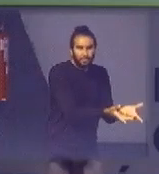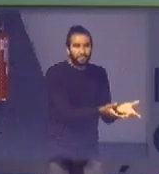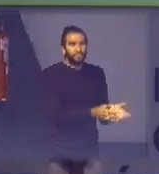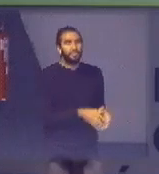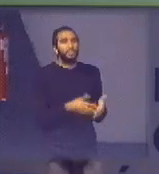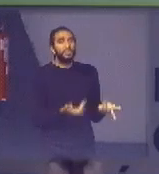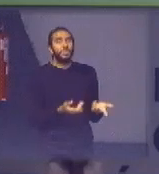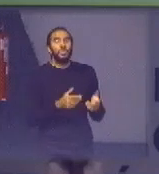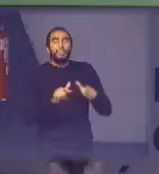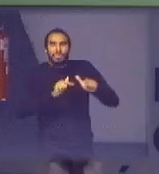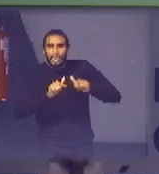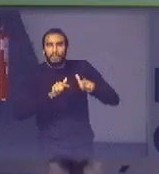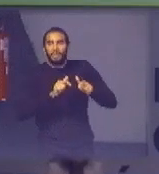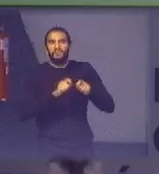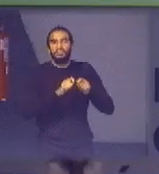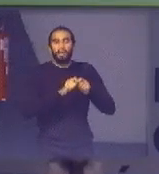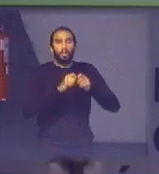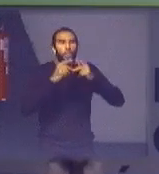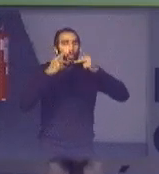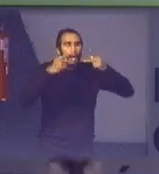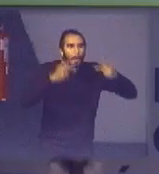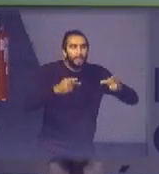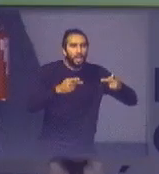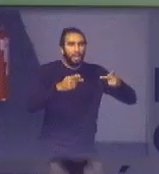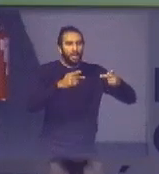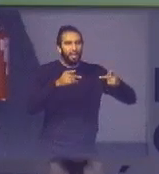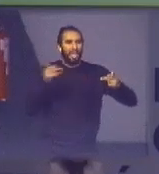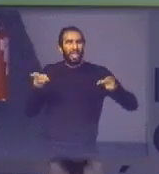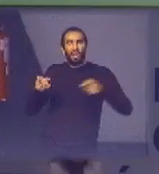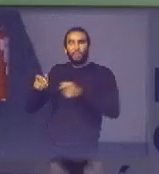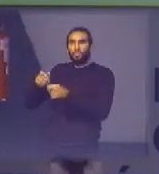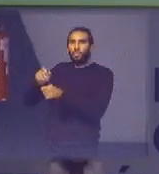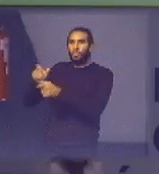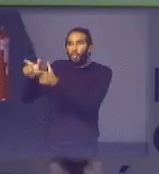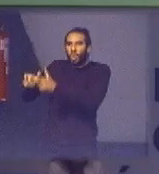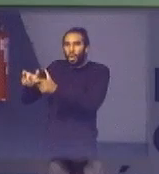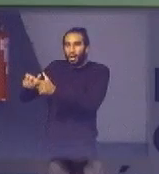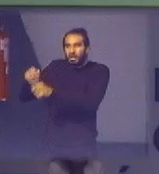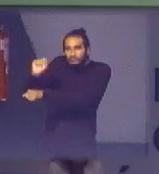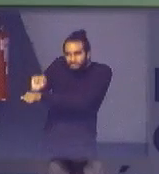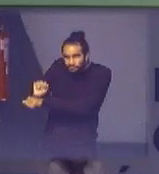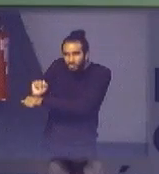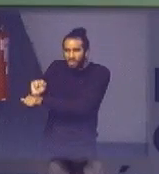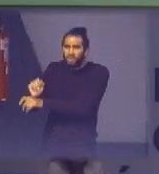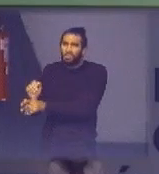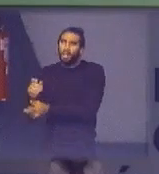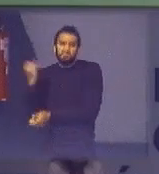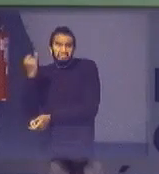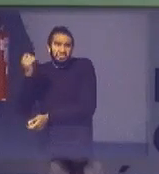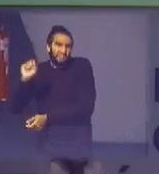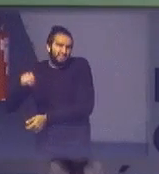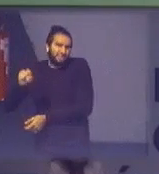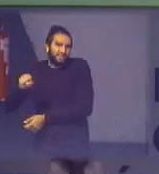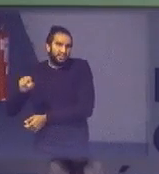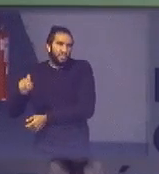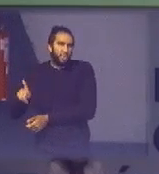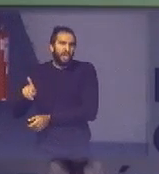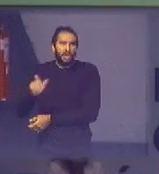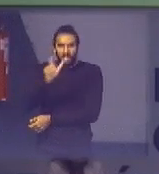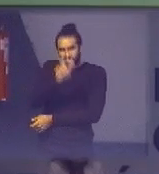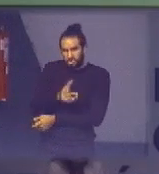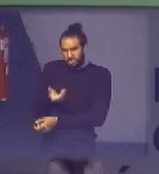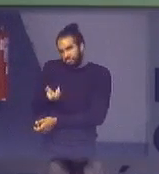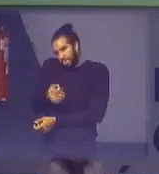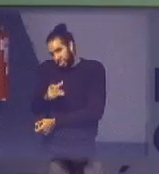campanhas do que em pontos fixos ter esses pontos fixos importante quando a pessoa quer jogar fora